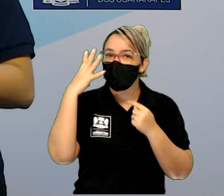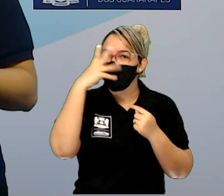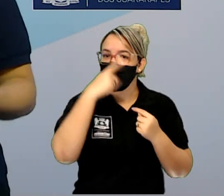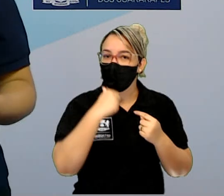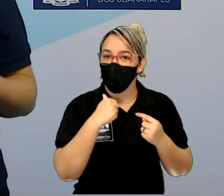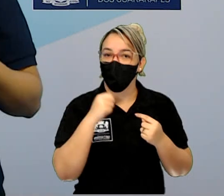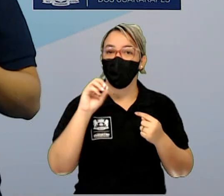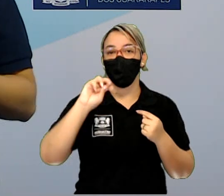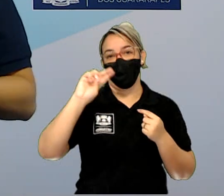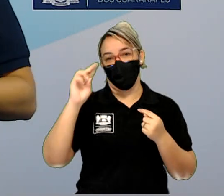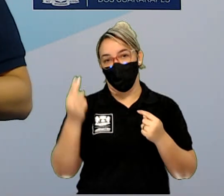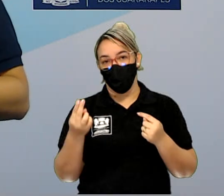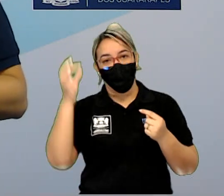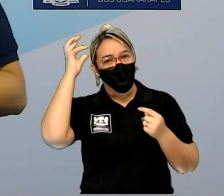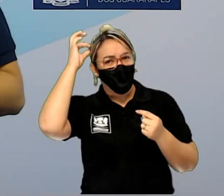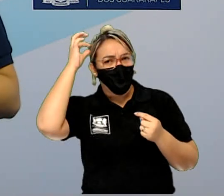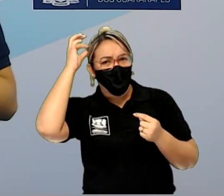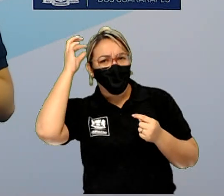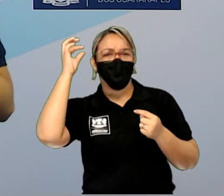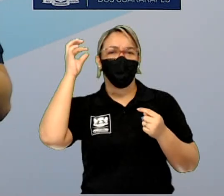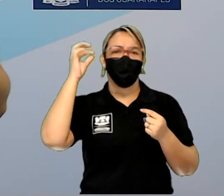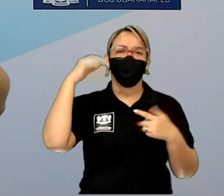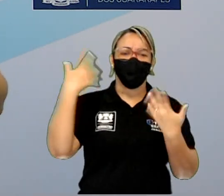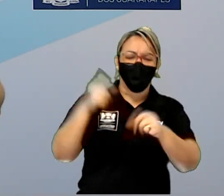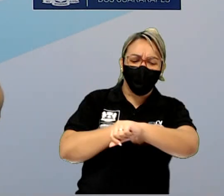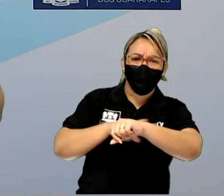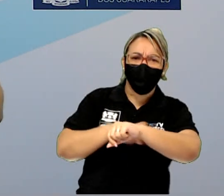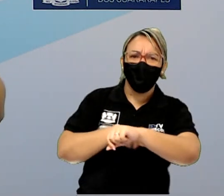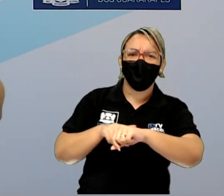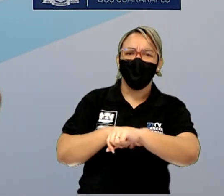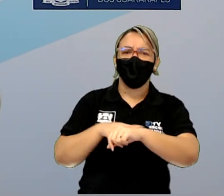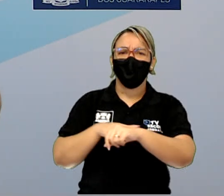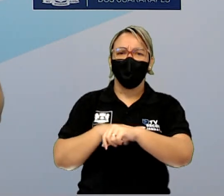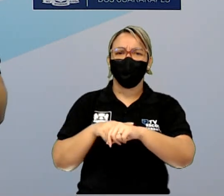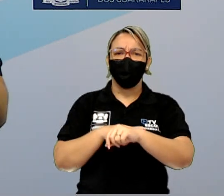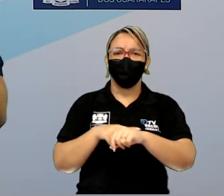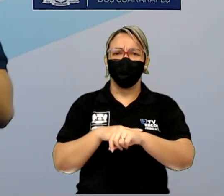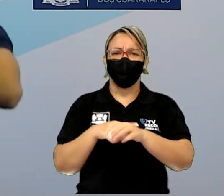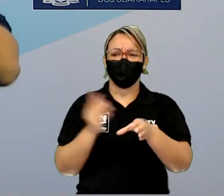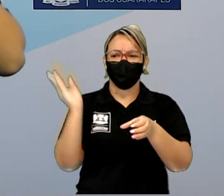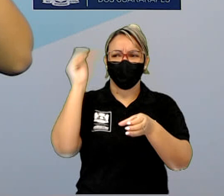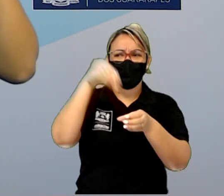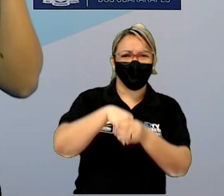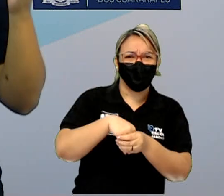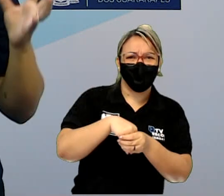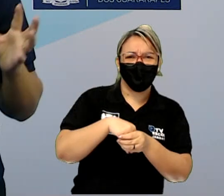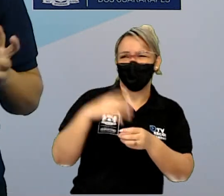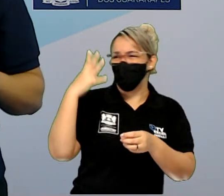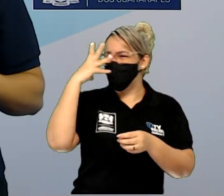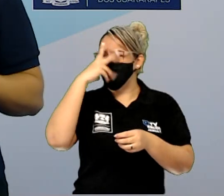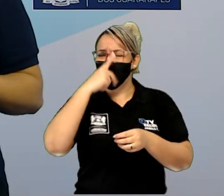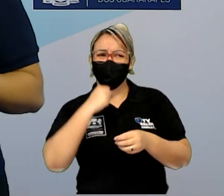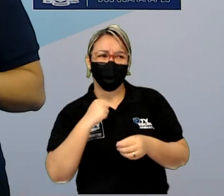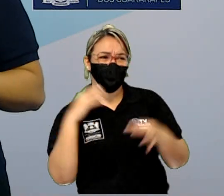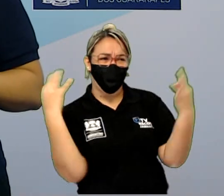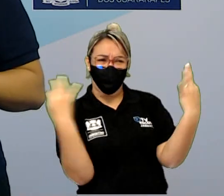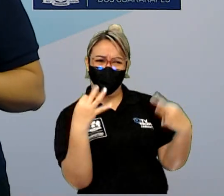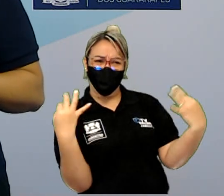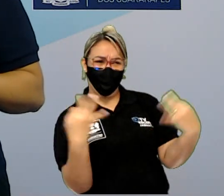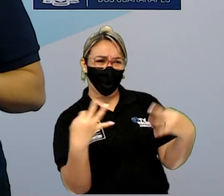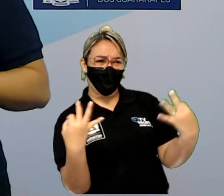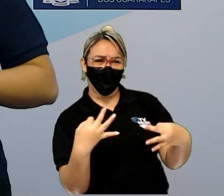cor de pele nos seus personagens, acaba transferindo isso para um padrão, um padrão de beleza perfeita, um padrão de